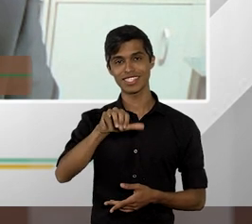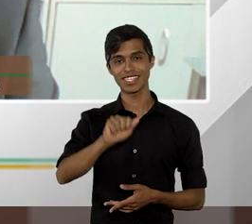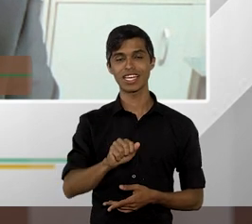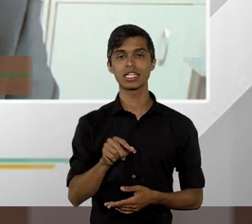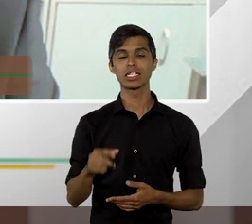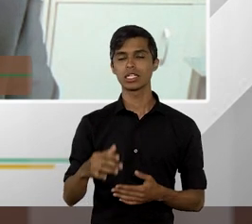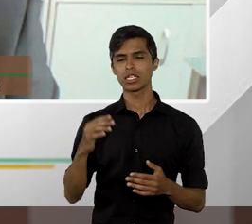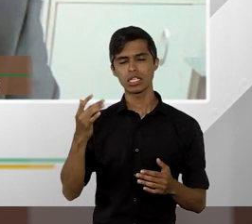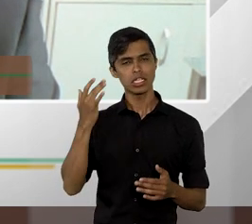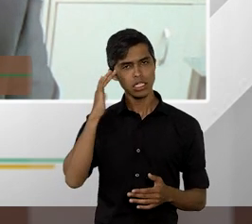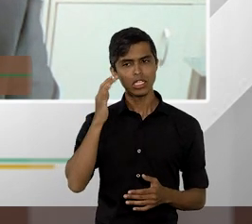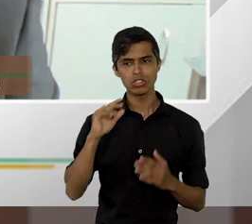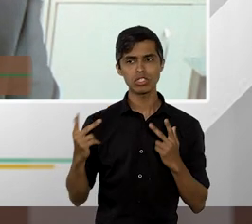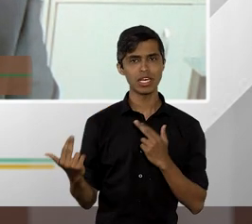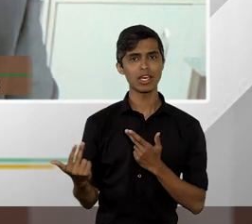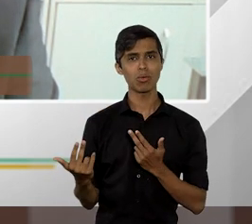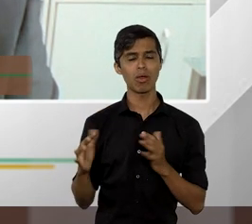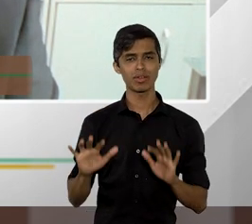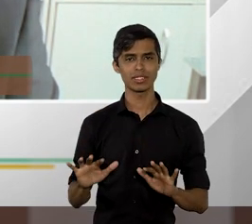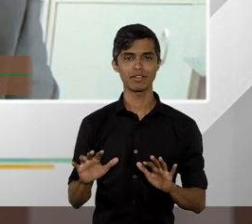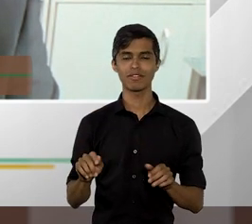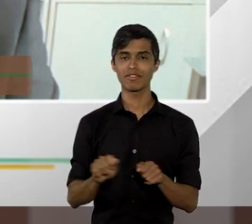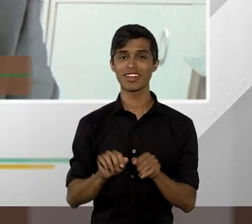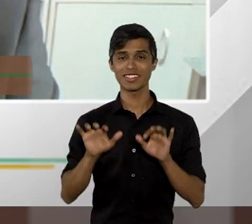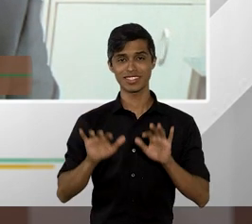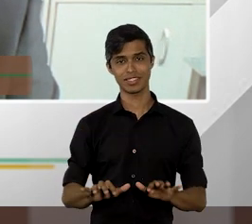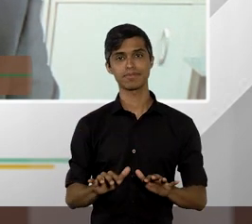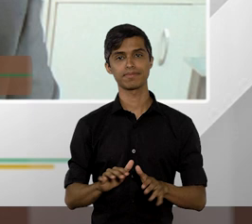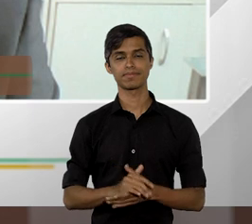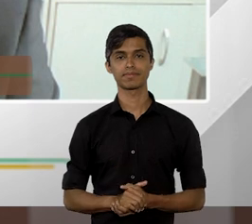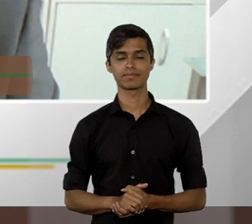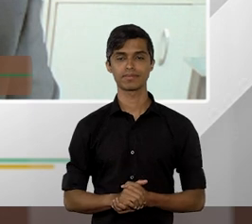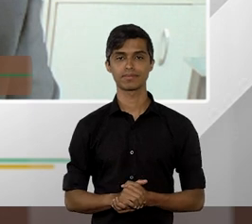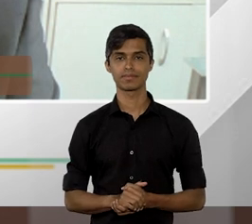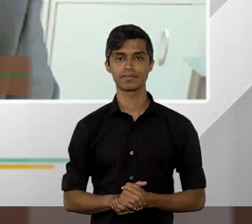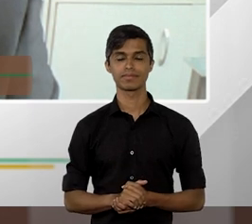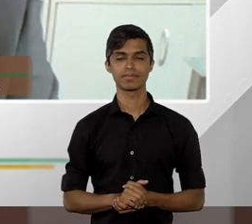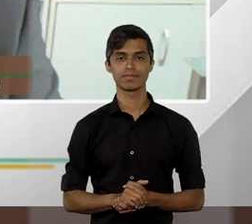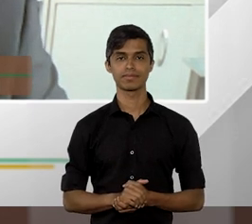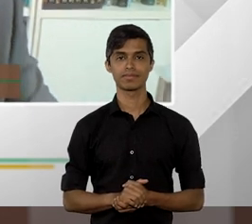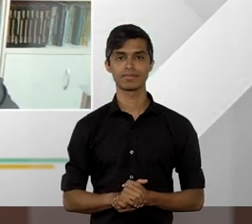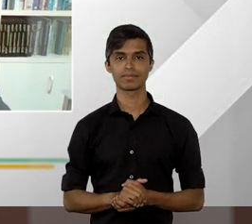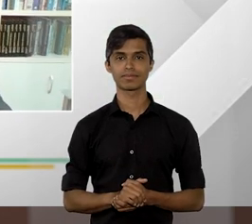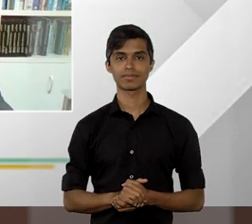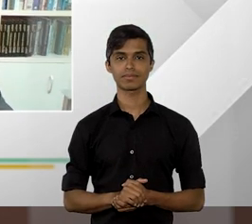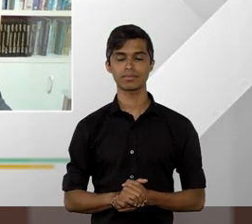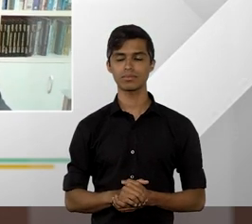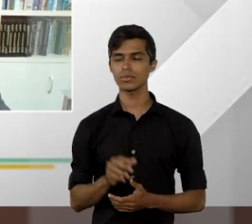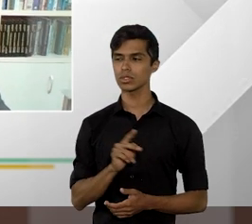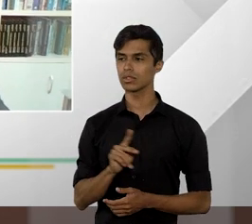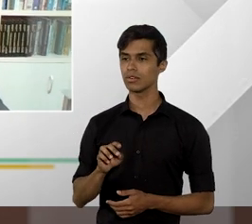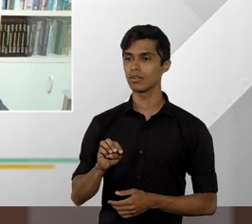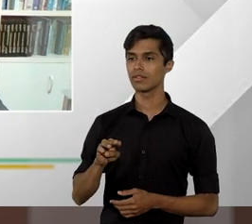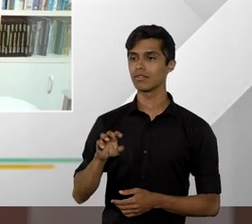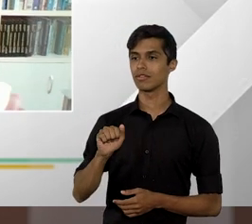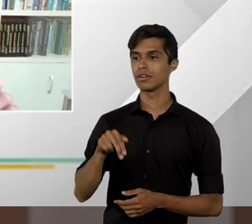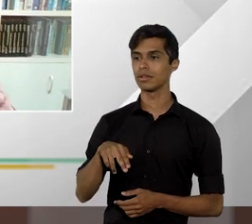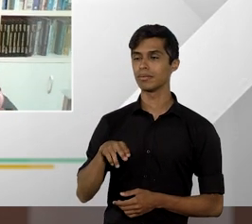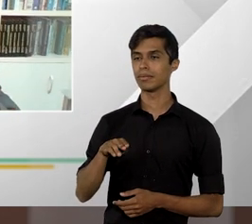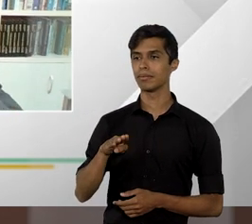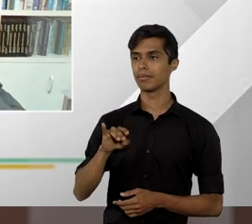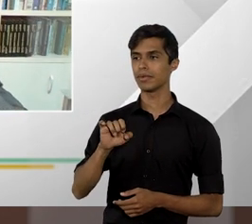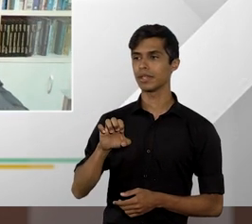dessa função, dessa missão constitucional do Superior Tribunal de Justiça. Professor Vambier, gostaria de